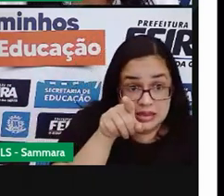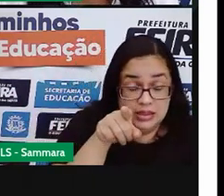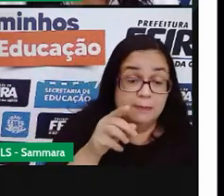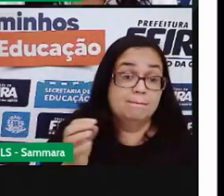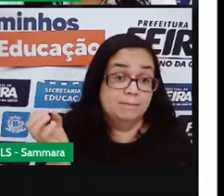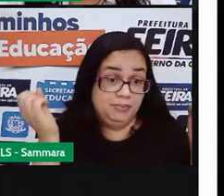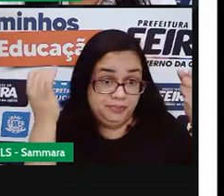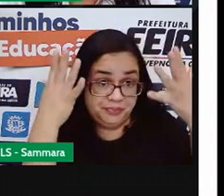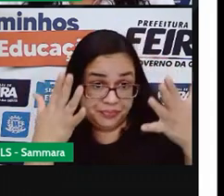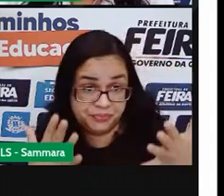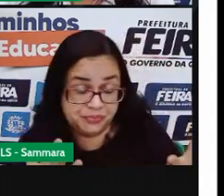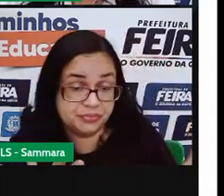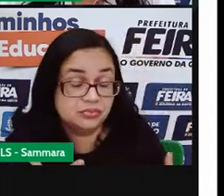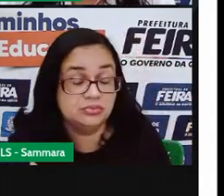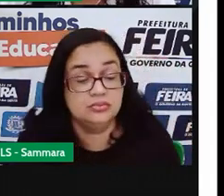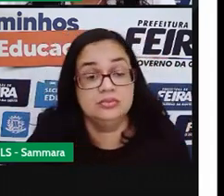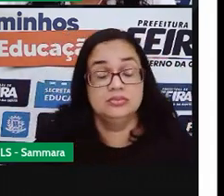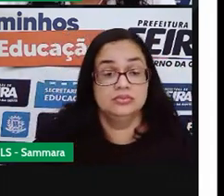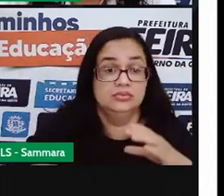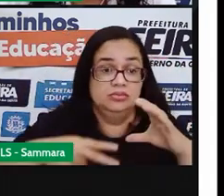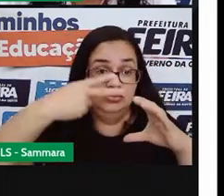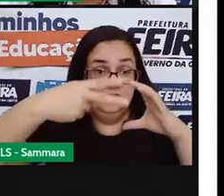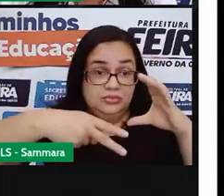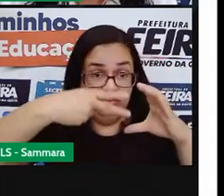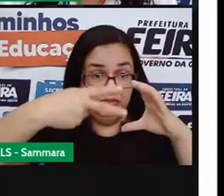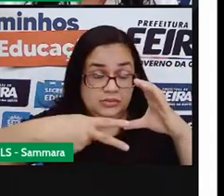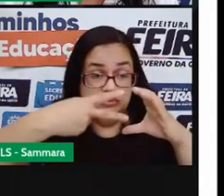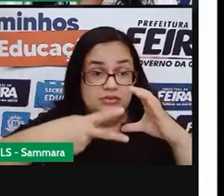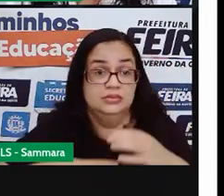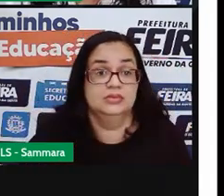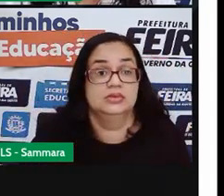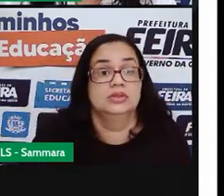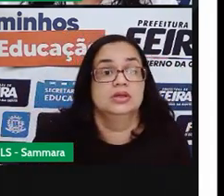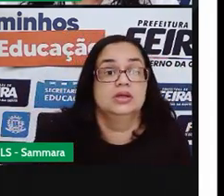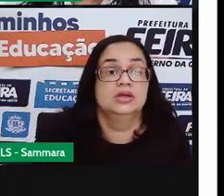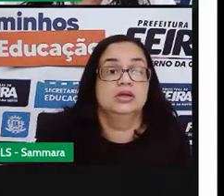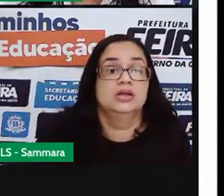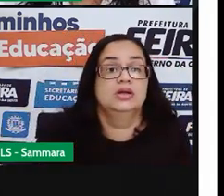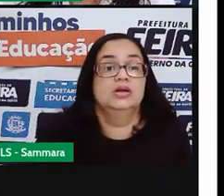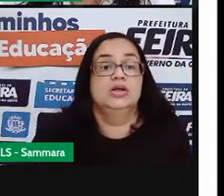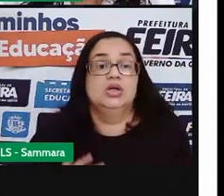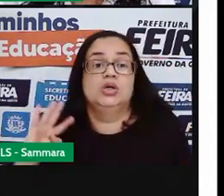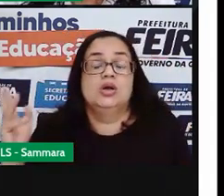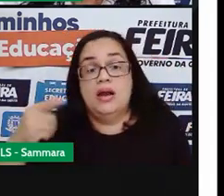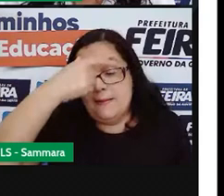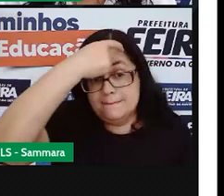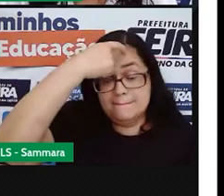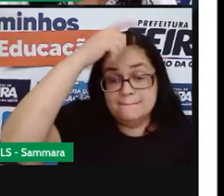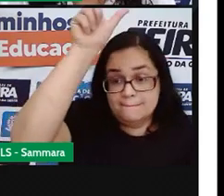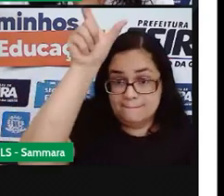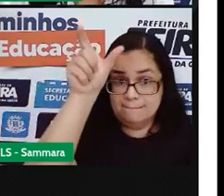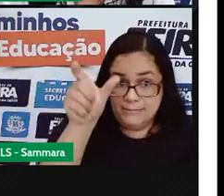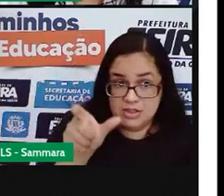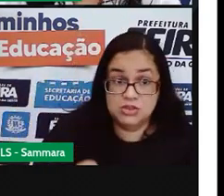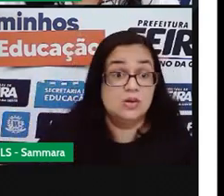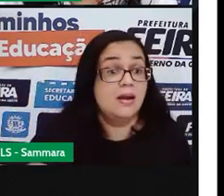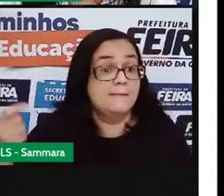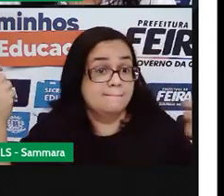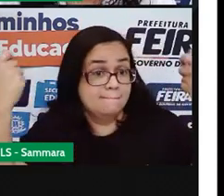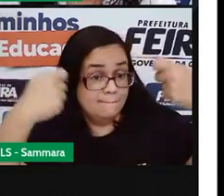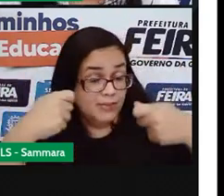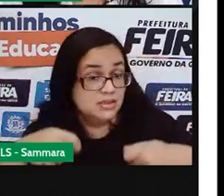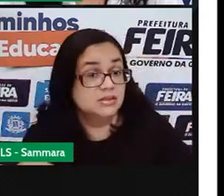a Pró falou, a Câmara de Vereadores é aberta aos cidadãos e precisa